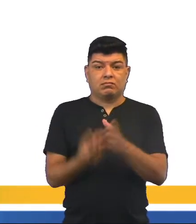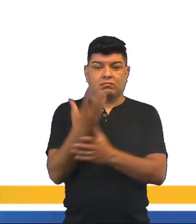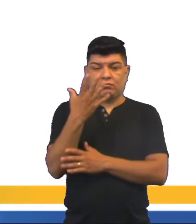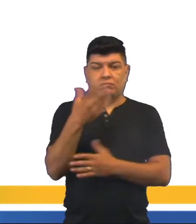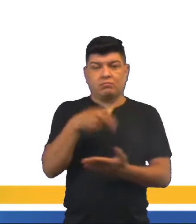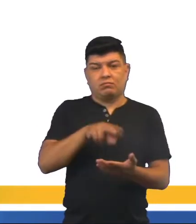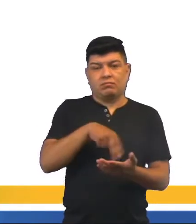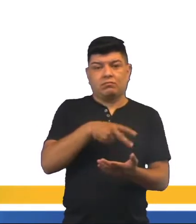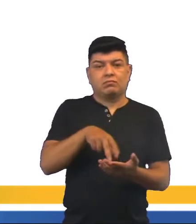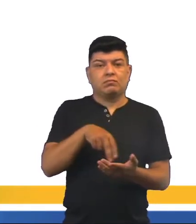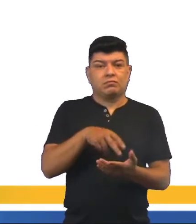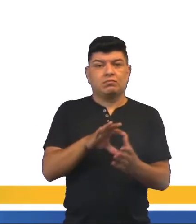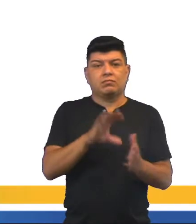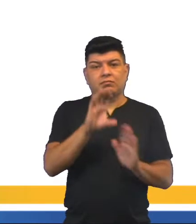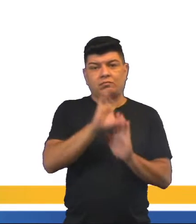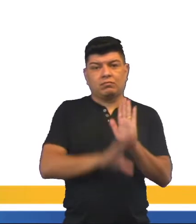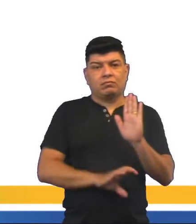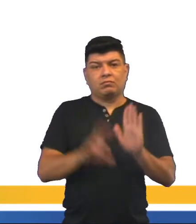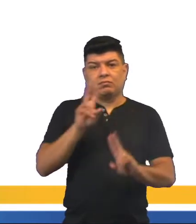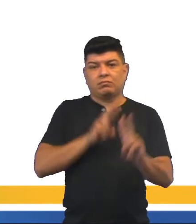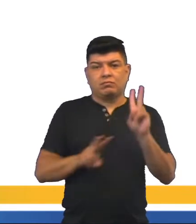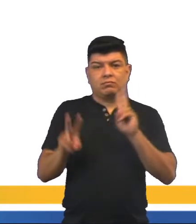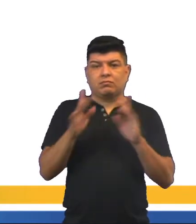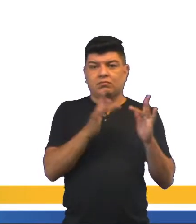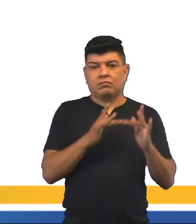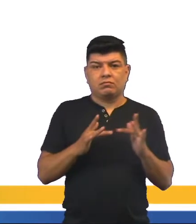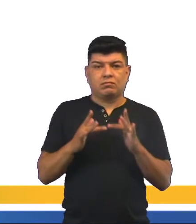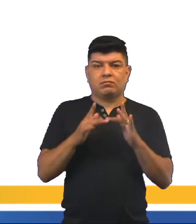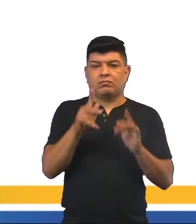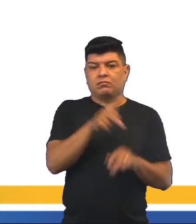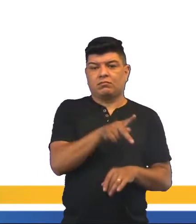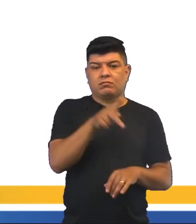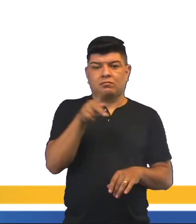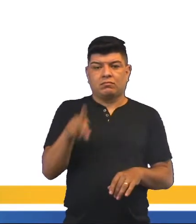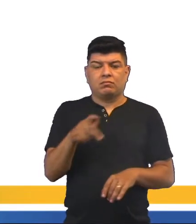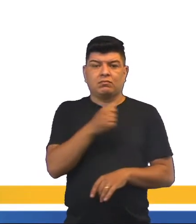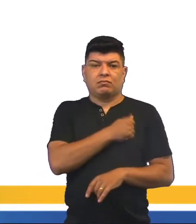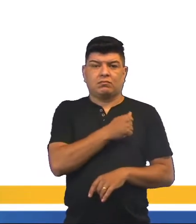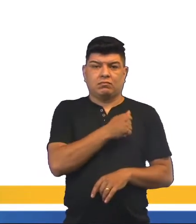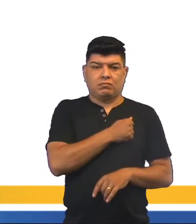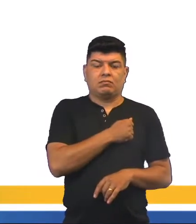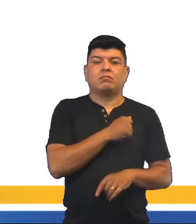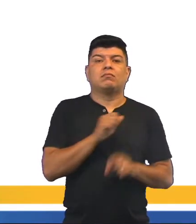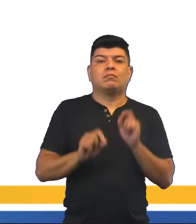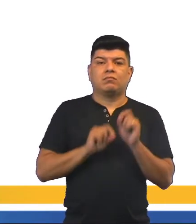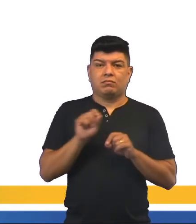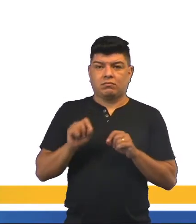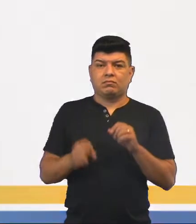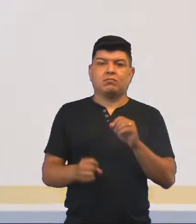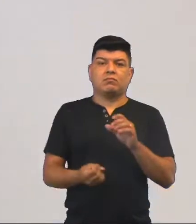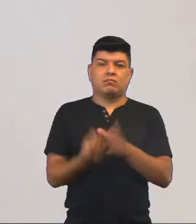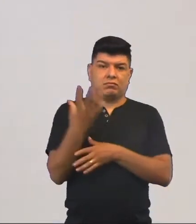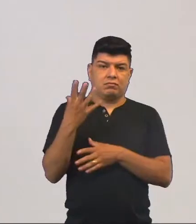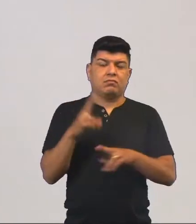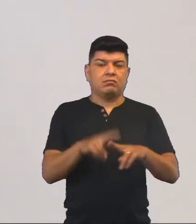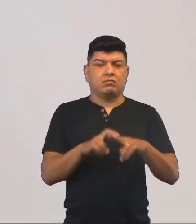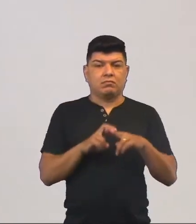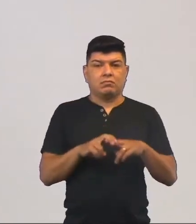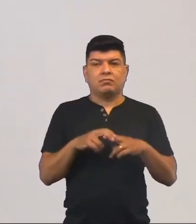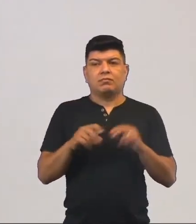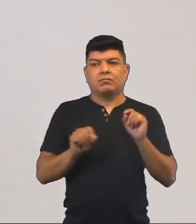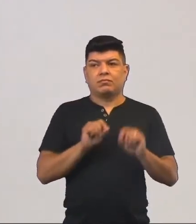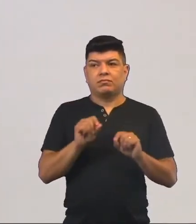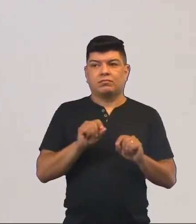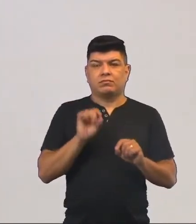sendo este um conceito que visa a interação professor e aluno onde criam, né? Então aí